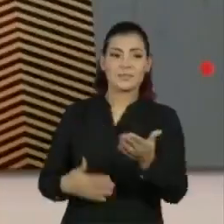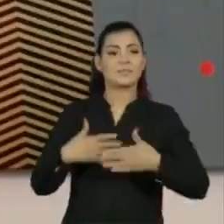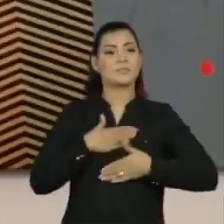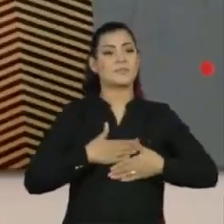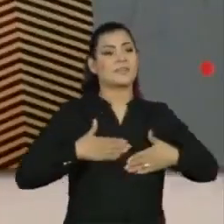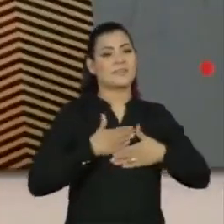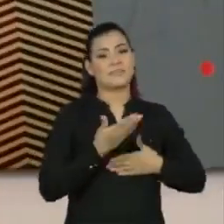um prazer falar com vocês.